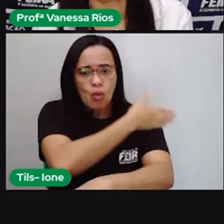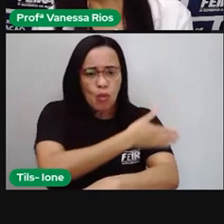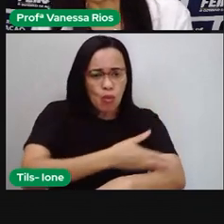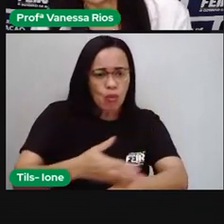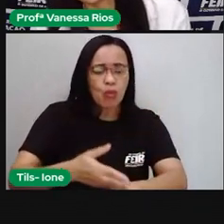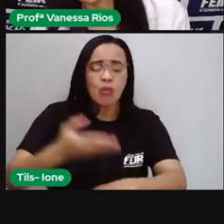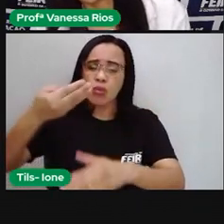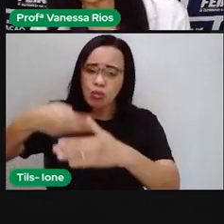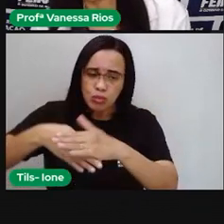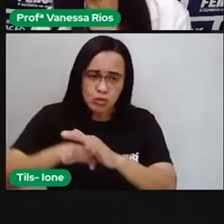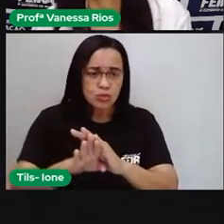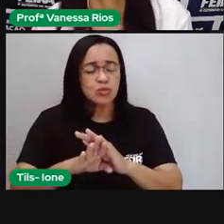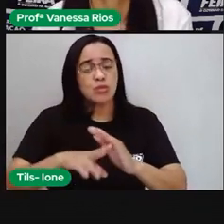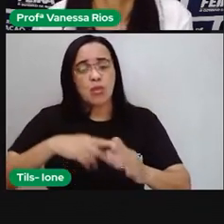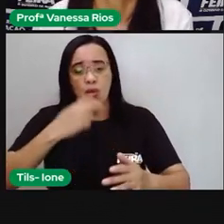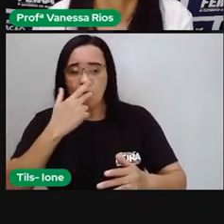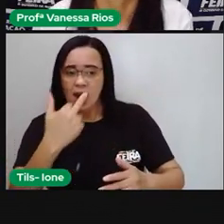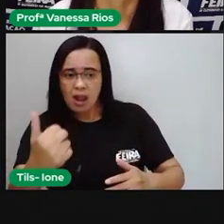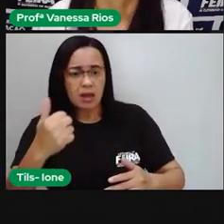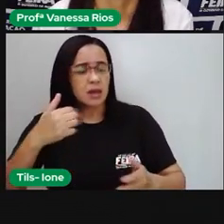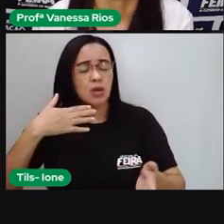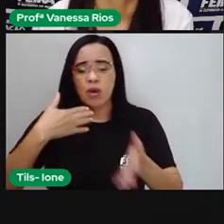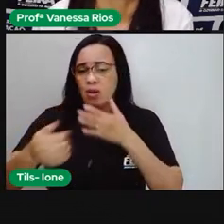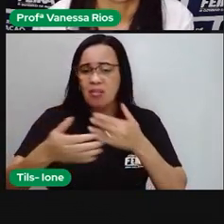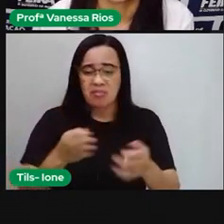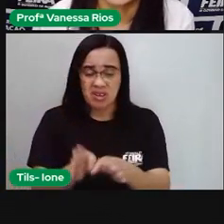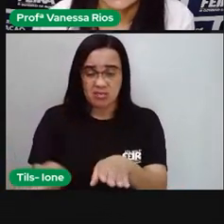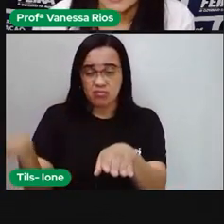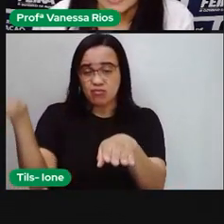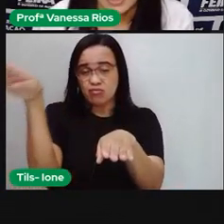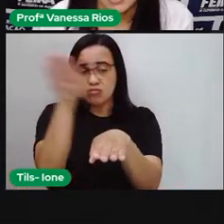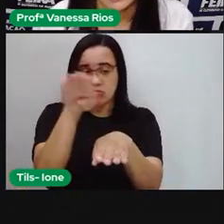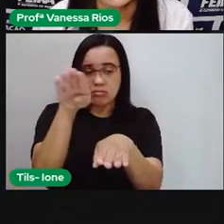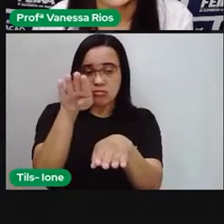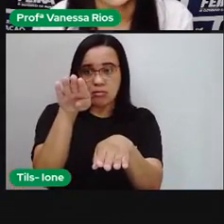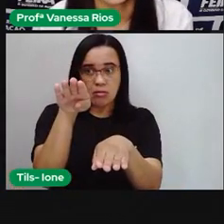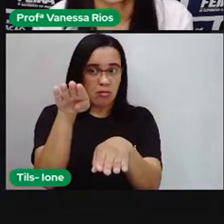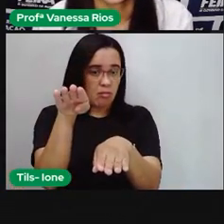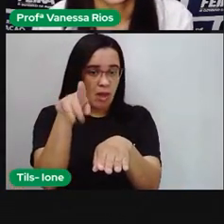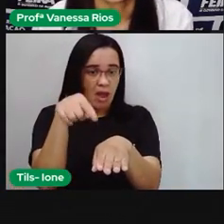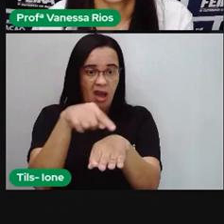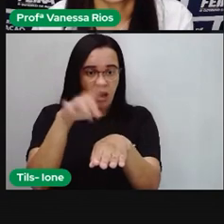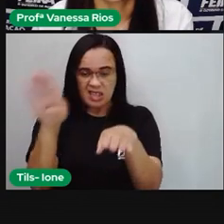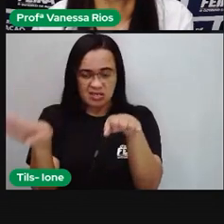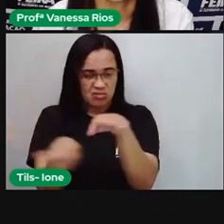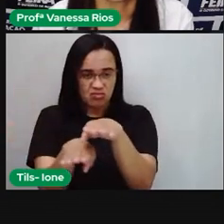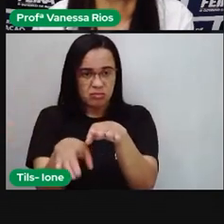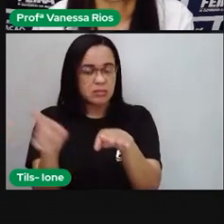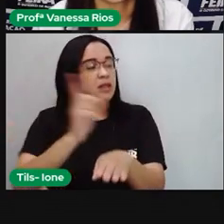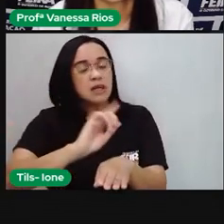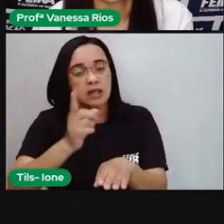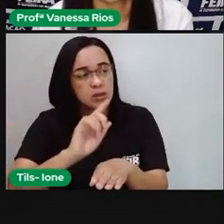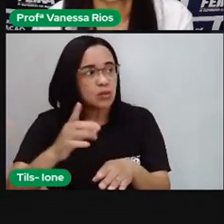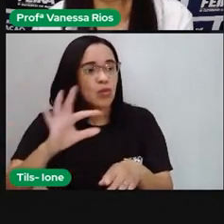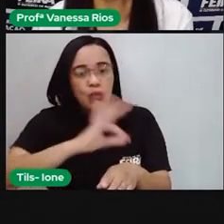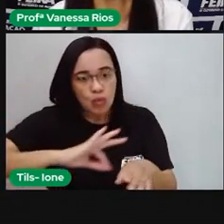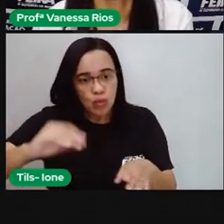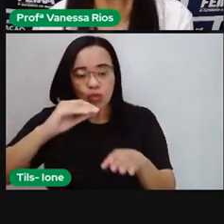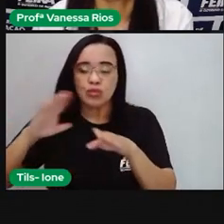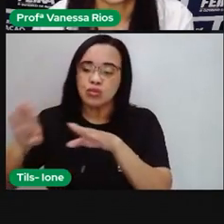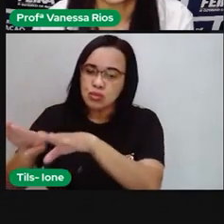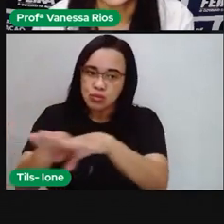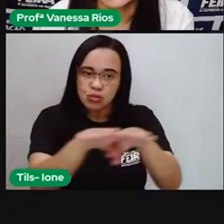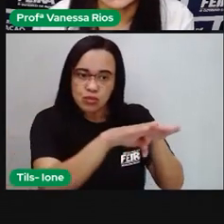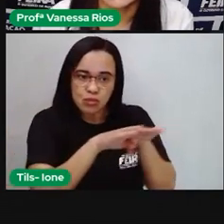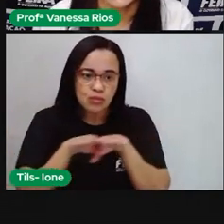ser colocado como superior ou como é inferior, né? A ninguém. Todas as diferenças, elas devem ser